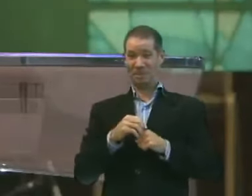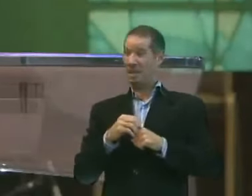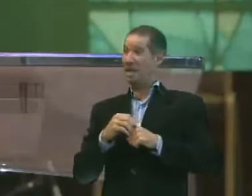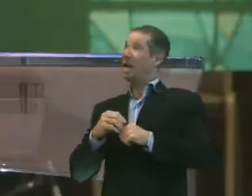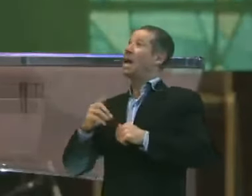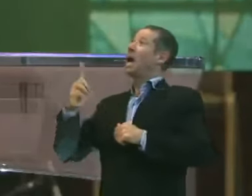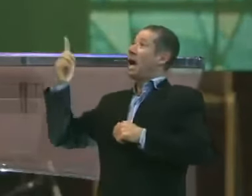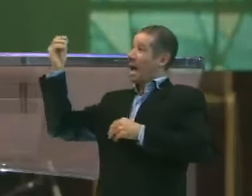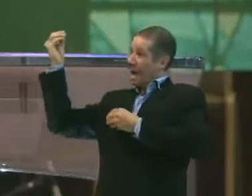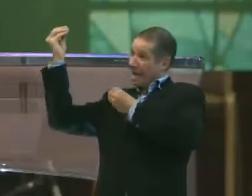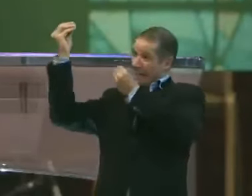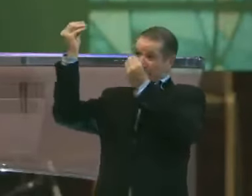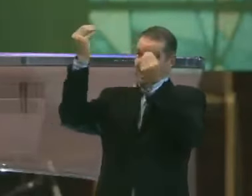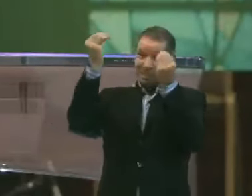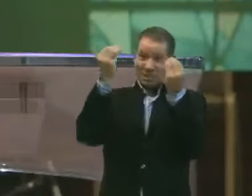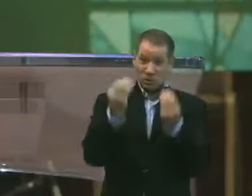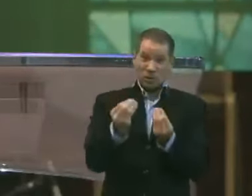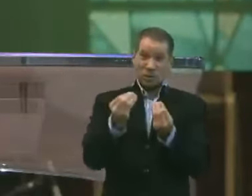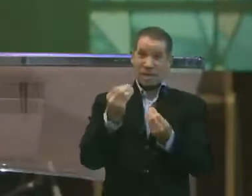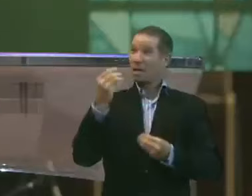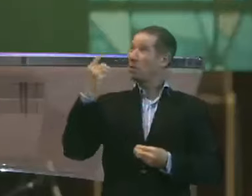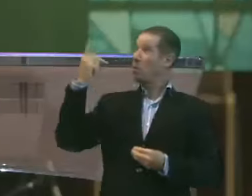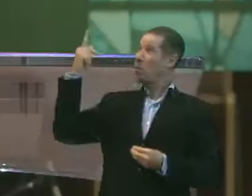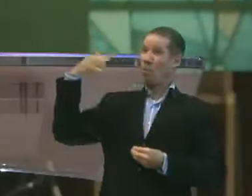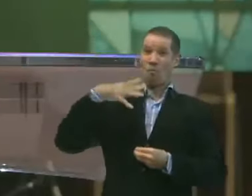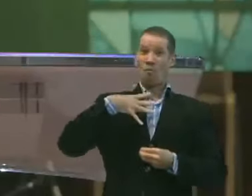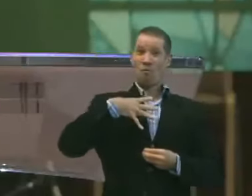Direcionadas aos seus filhos e filhas.